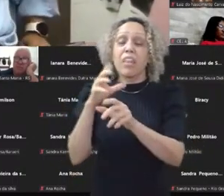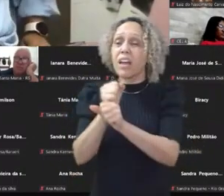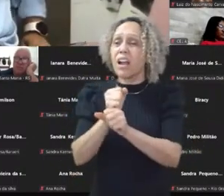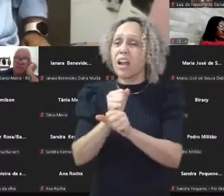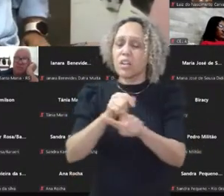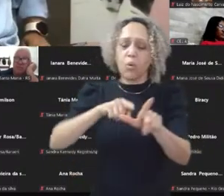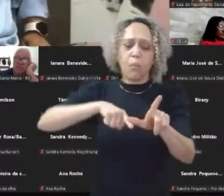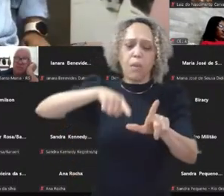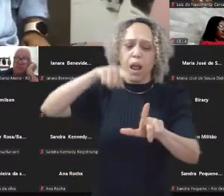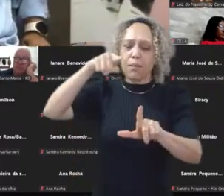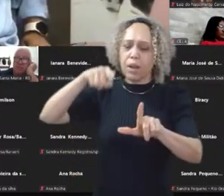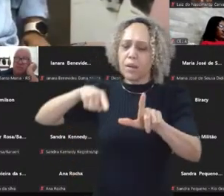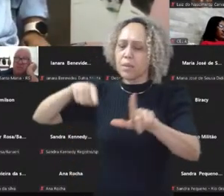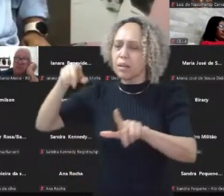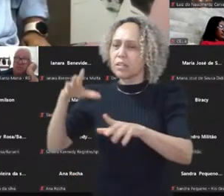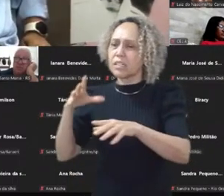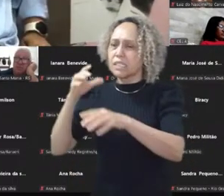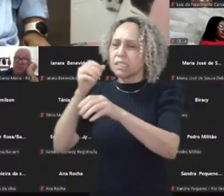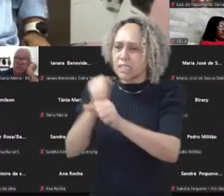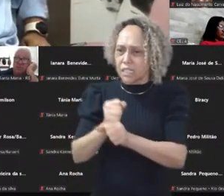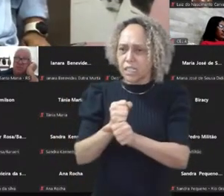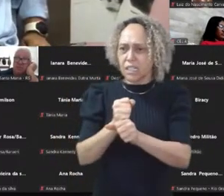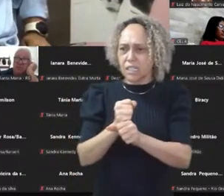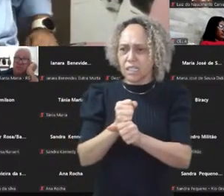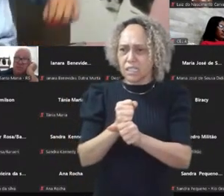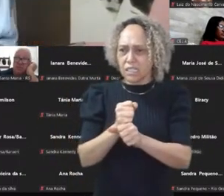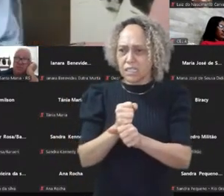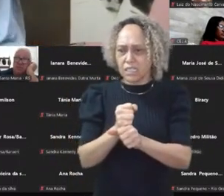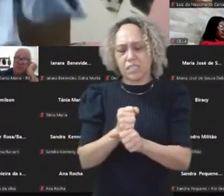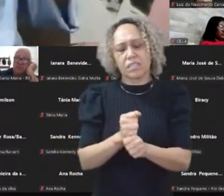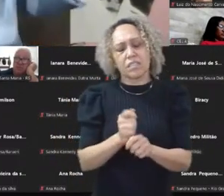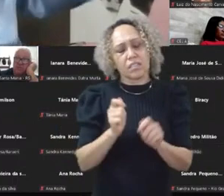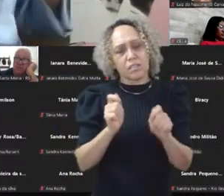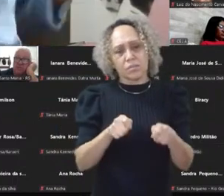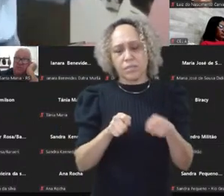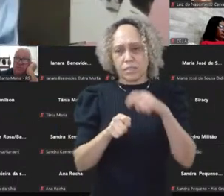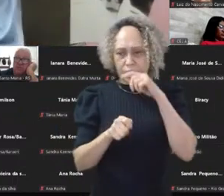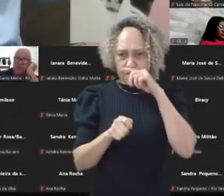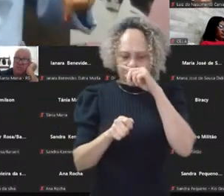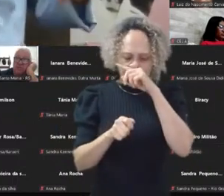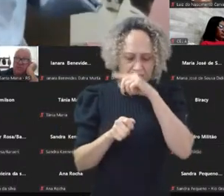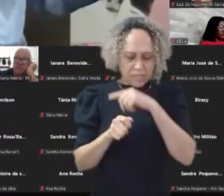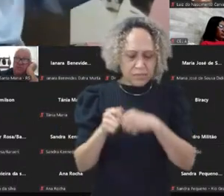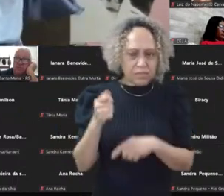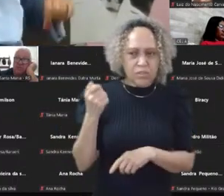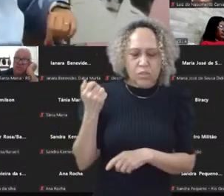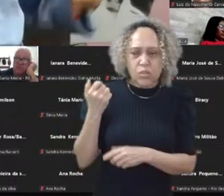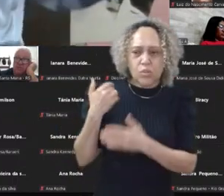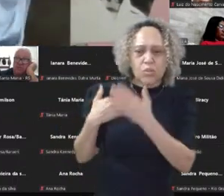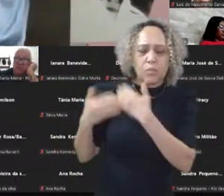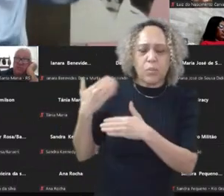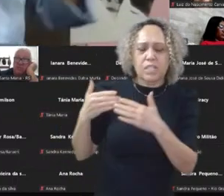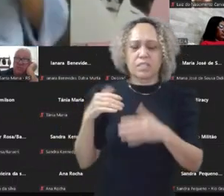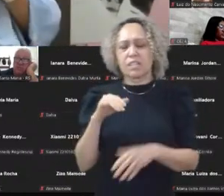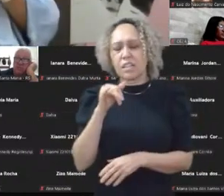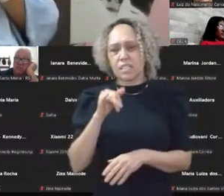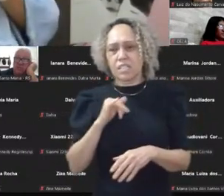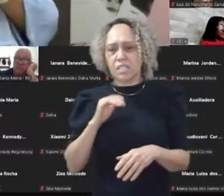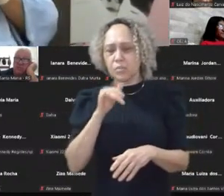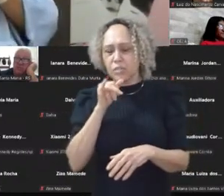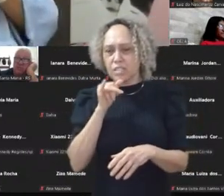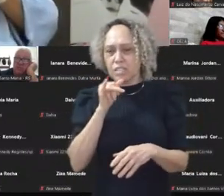falou. O só chegava no tapeceiro, no tio dela tapeceiro, porque ele tinha o dado. Ele sabe o comportamento dele, sabe o